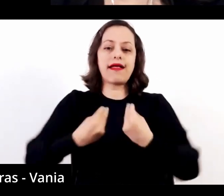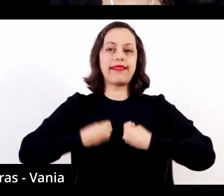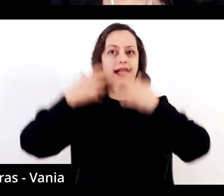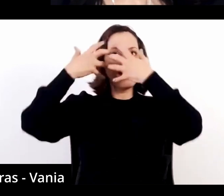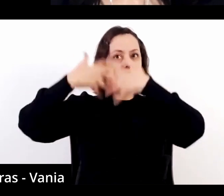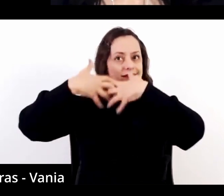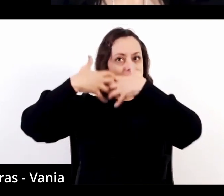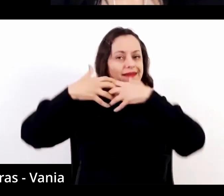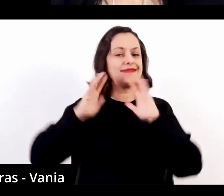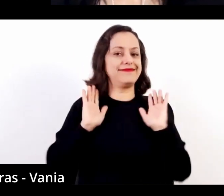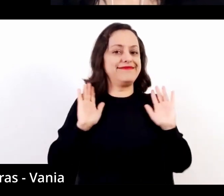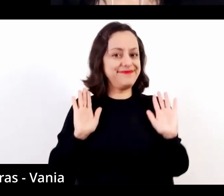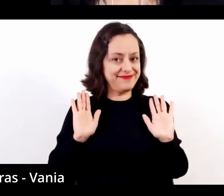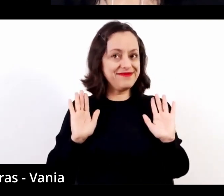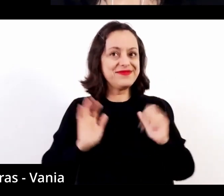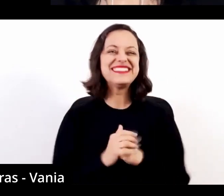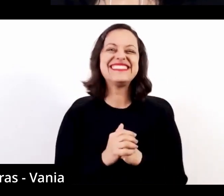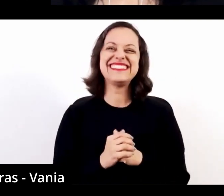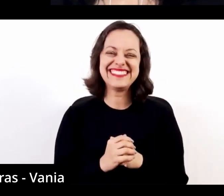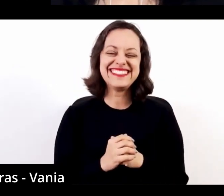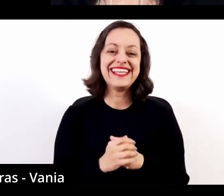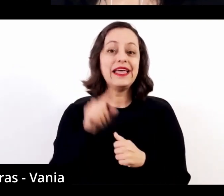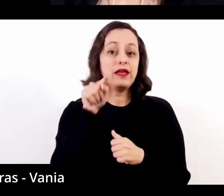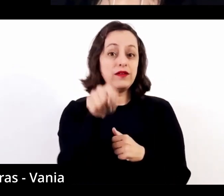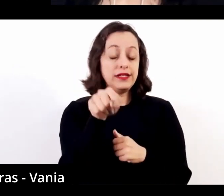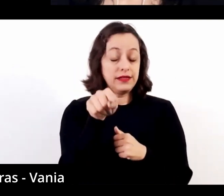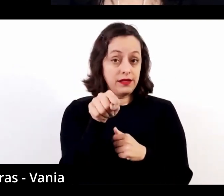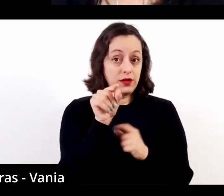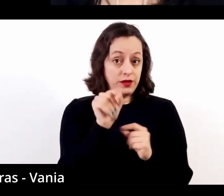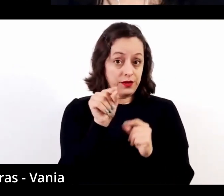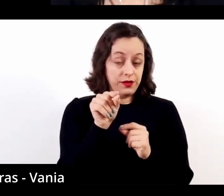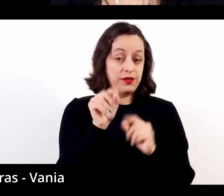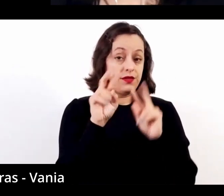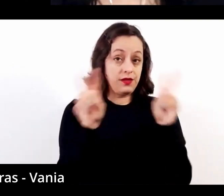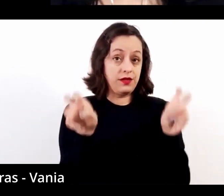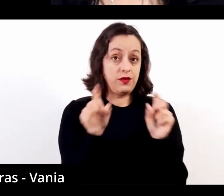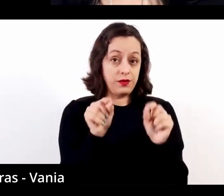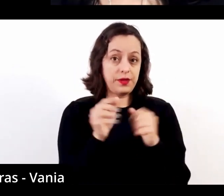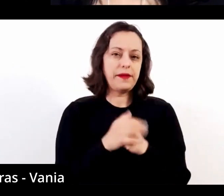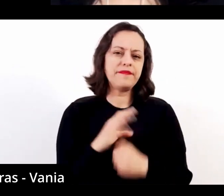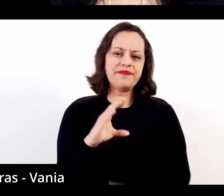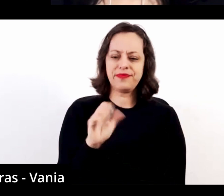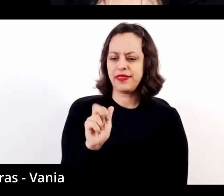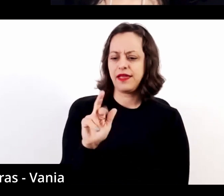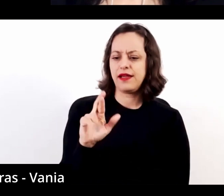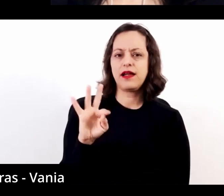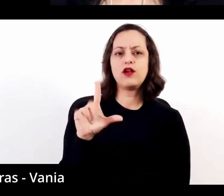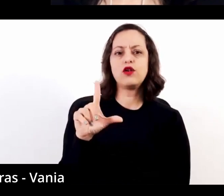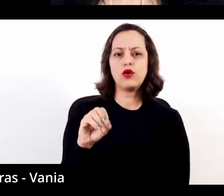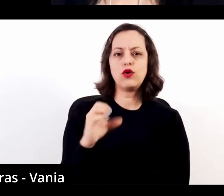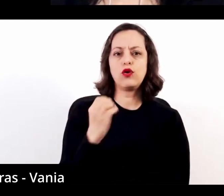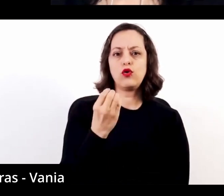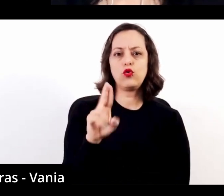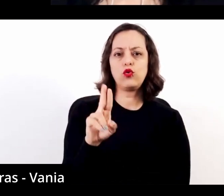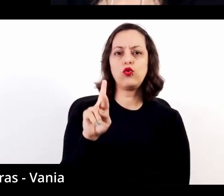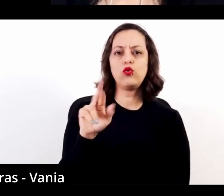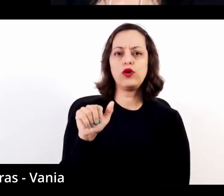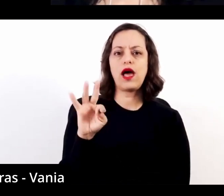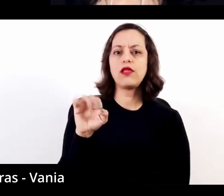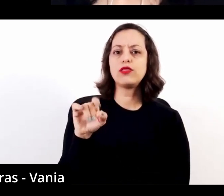Você comenta o seguinte, o Carlo Curatolo vai trazer como